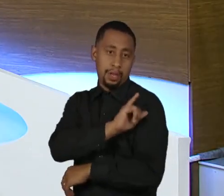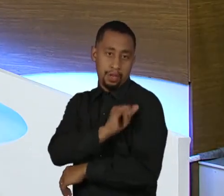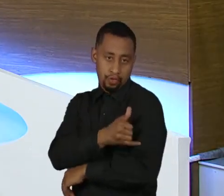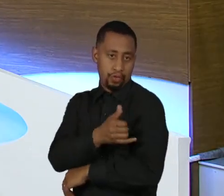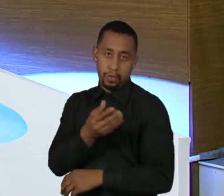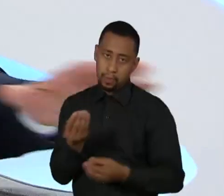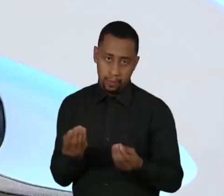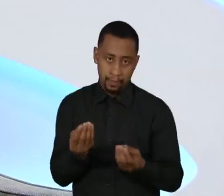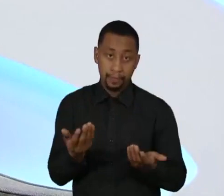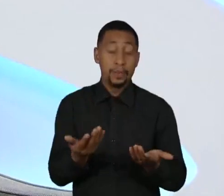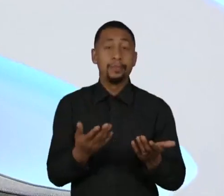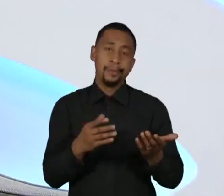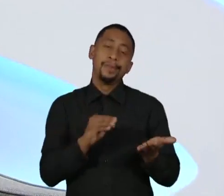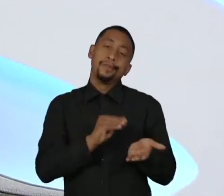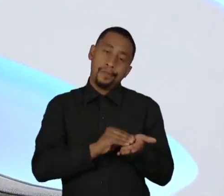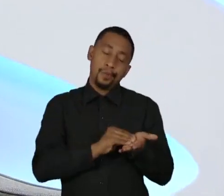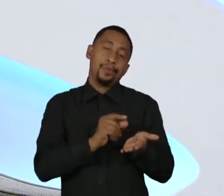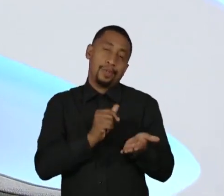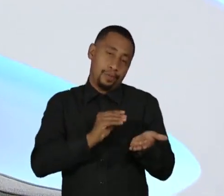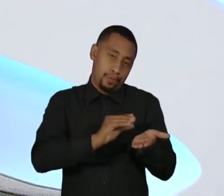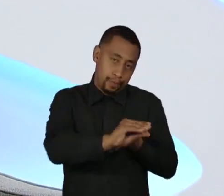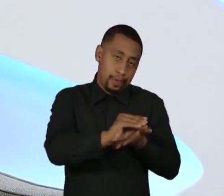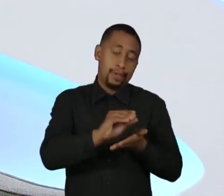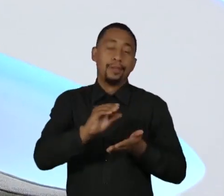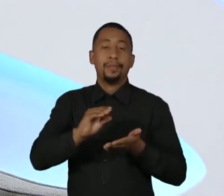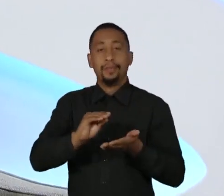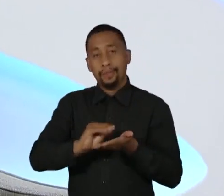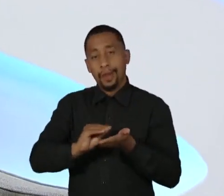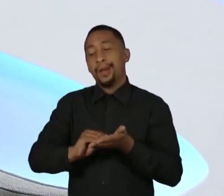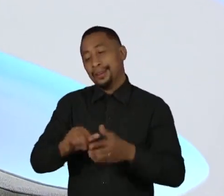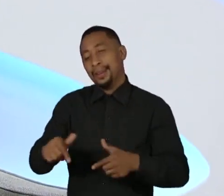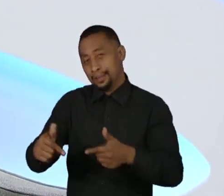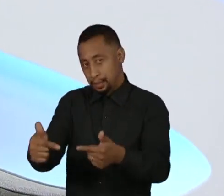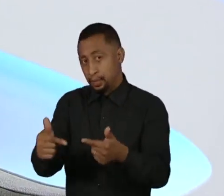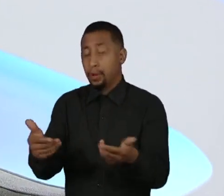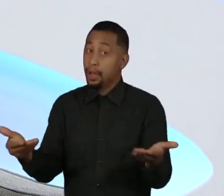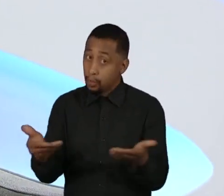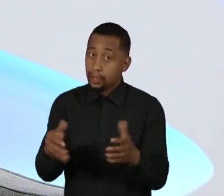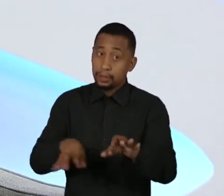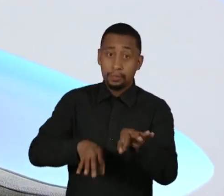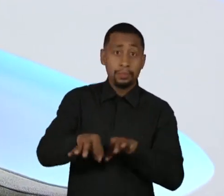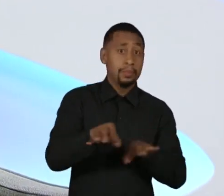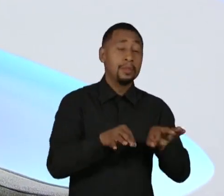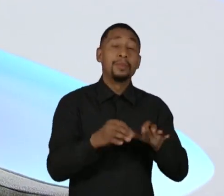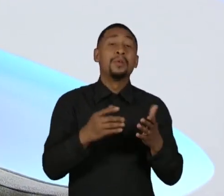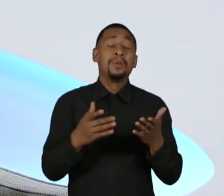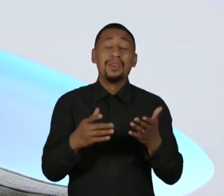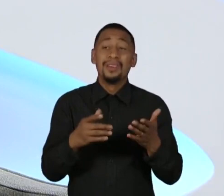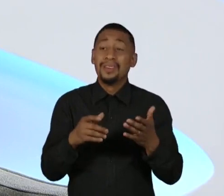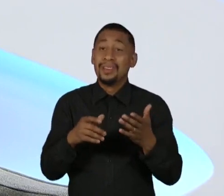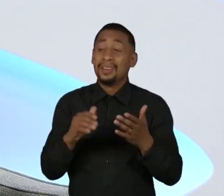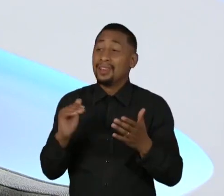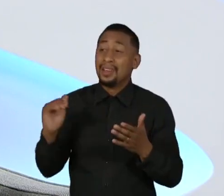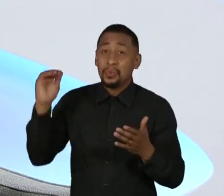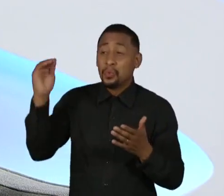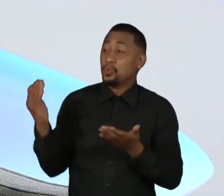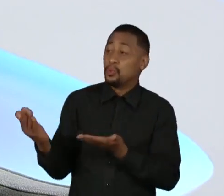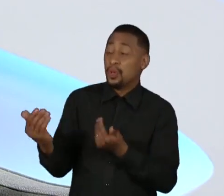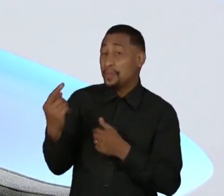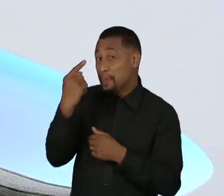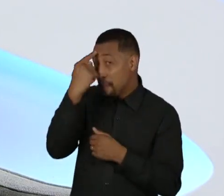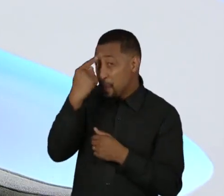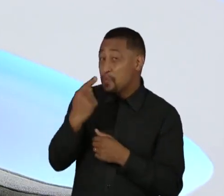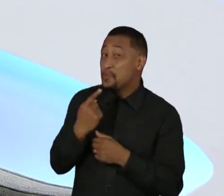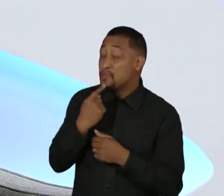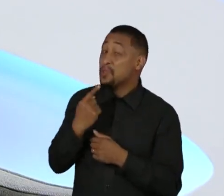falta de investimento e resultados. Aliás, porque mudou também um pouco do perfil do aluno do EJA. Antigamente, os alunos do EJA são alunos